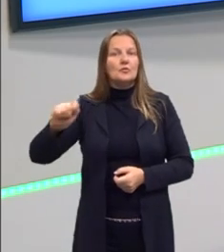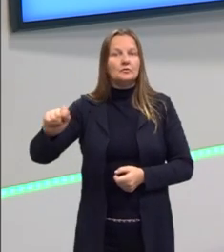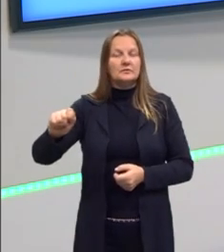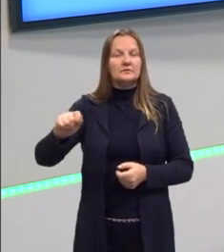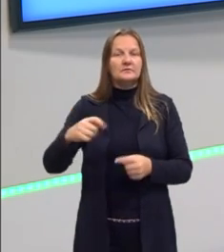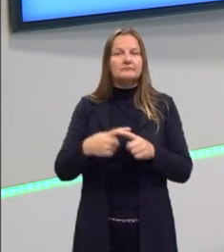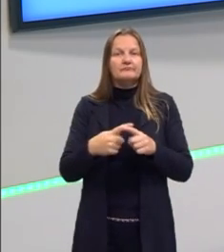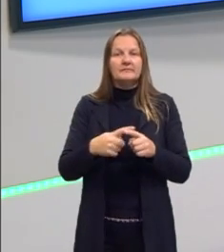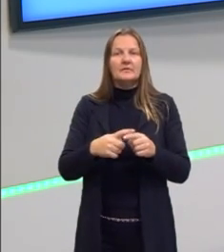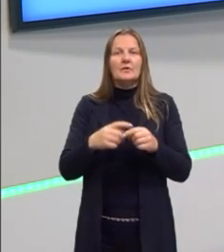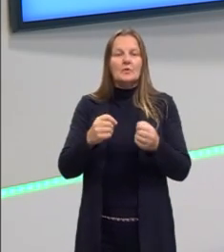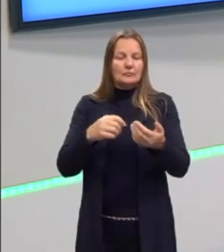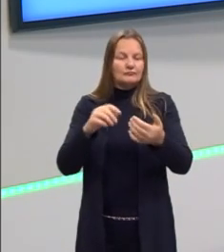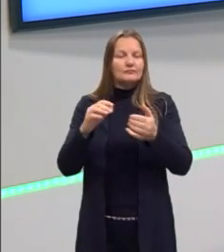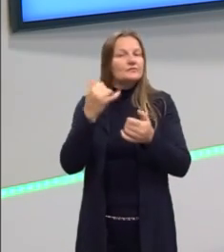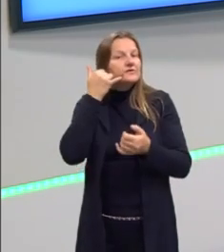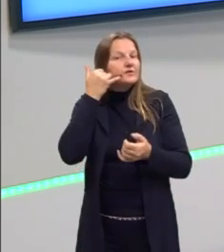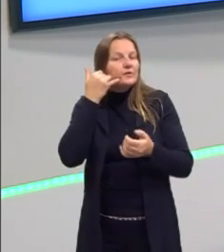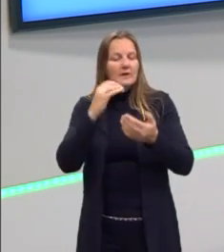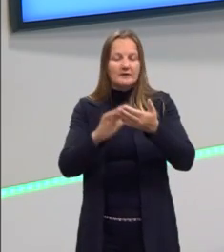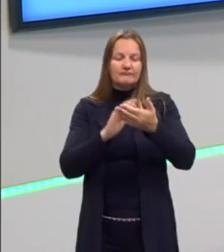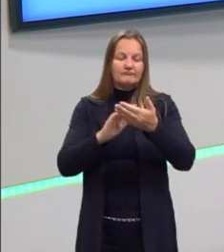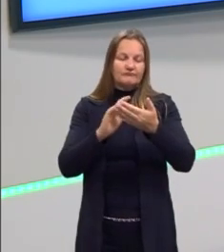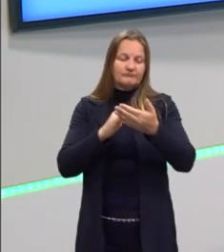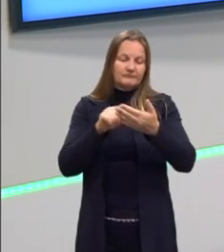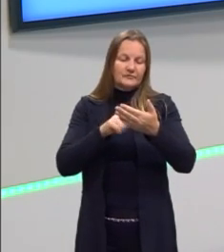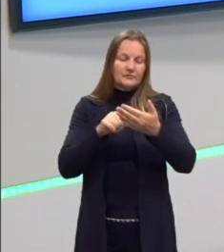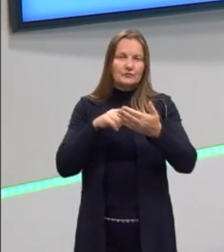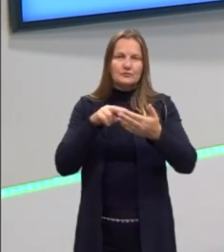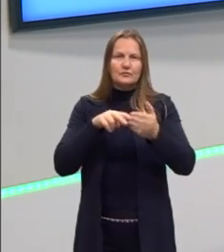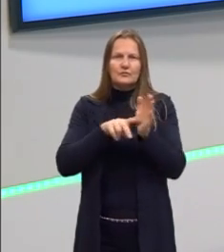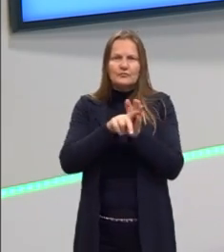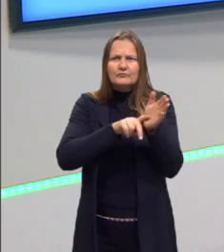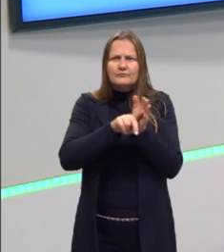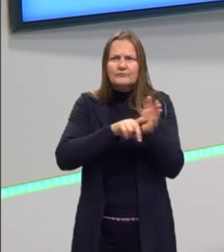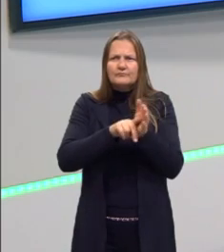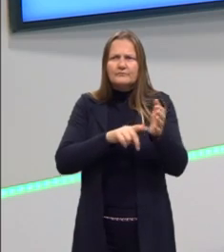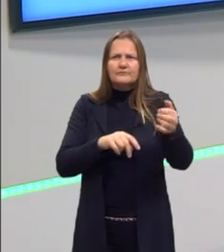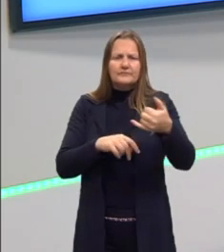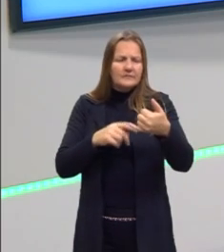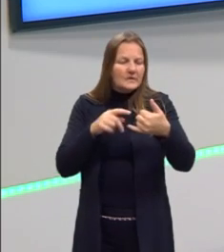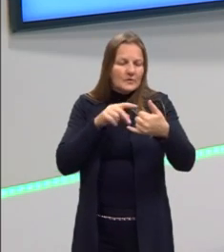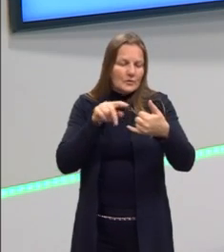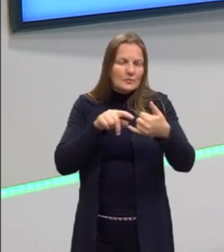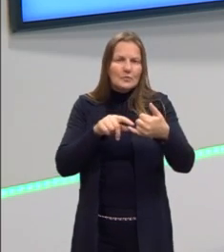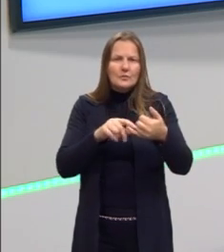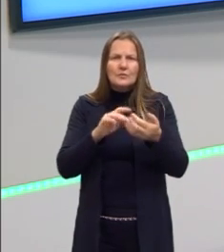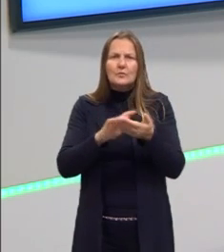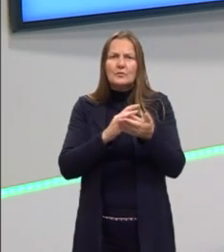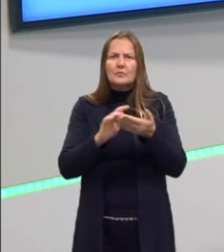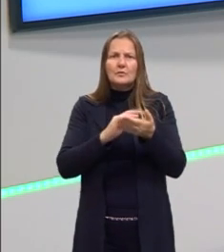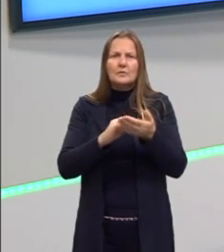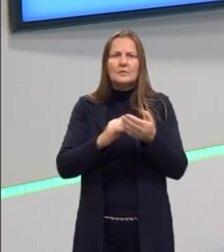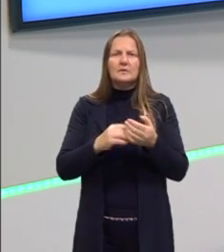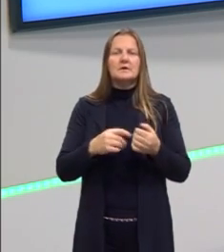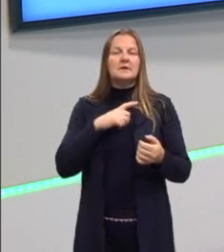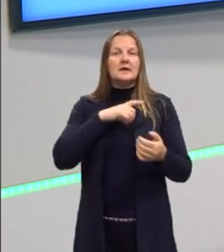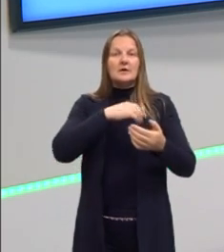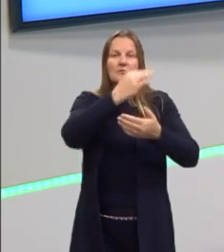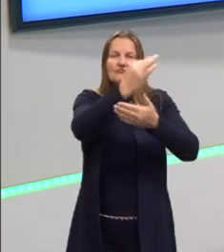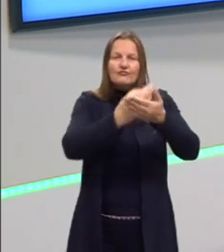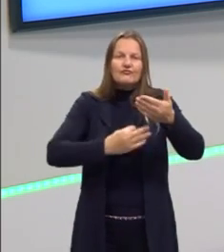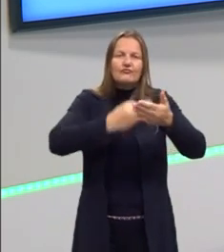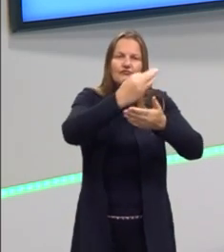eu posso pegar o meu celular, acessar, não estou com ele aqui no bolso, mas eu pego o celular, digito ali e eu tenho a